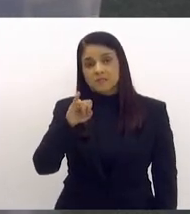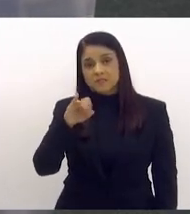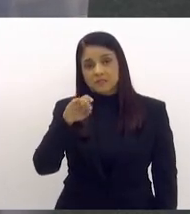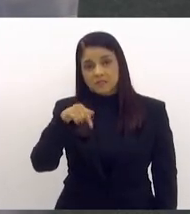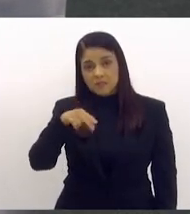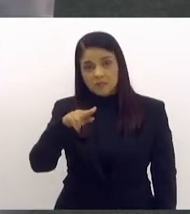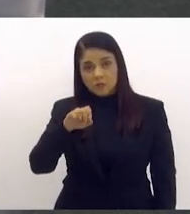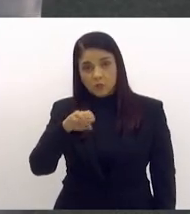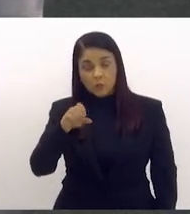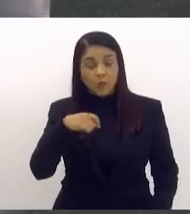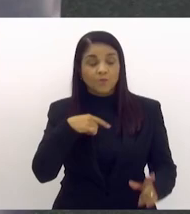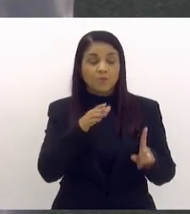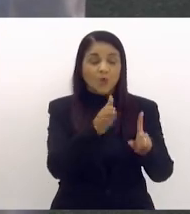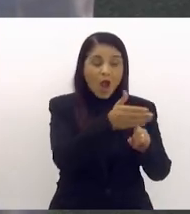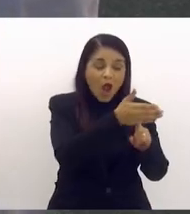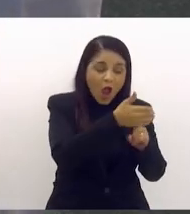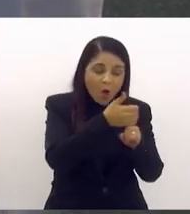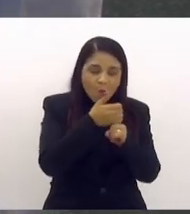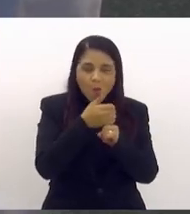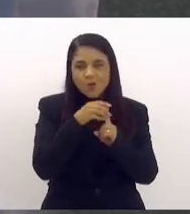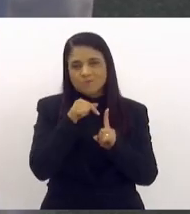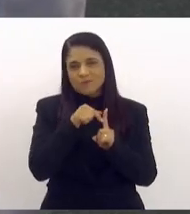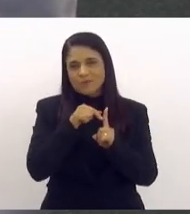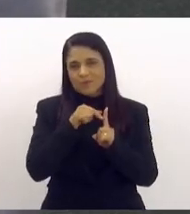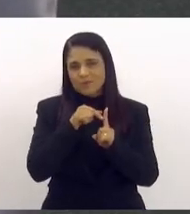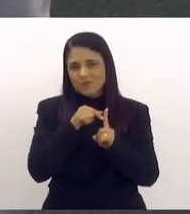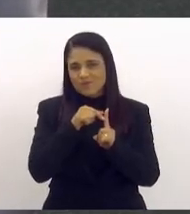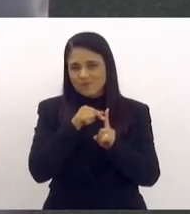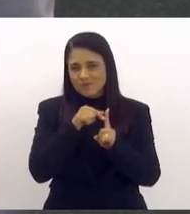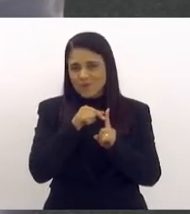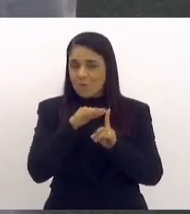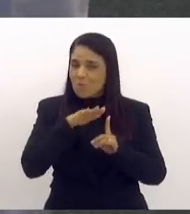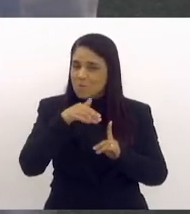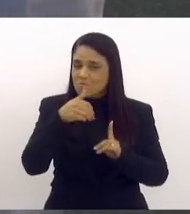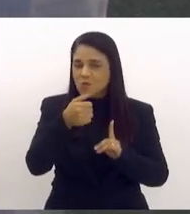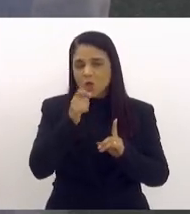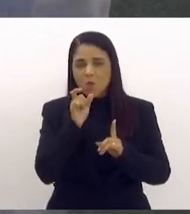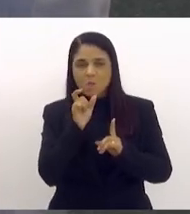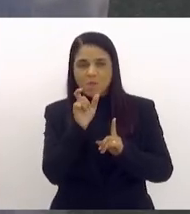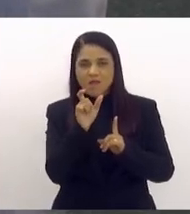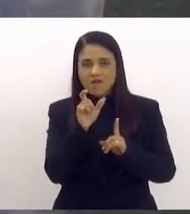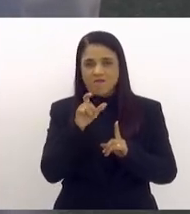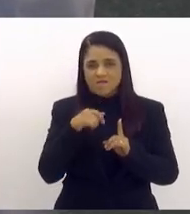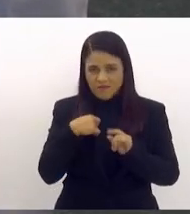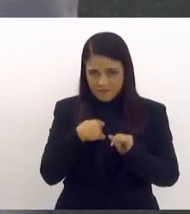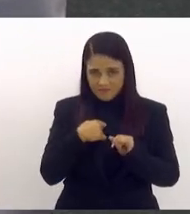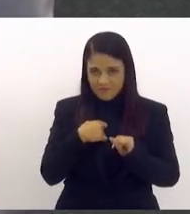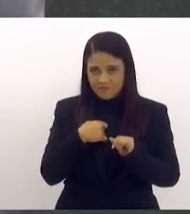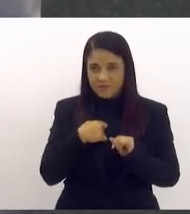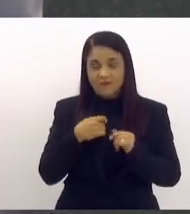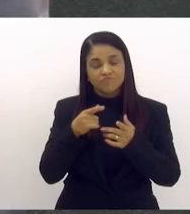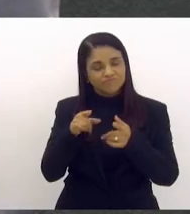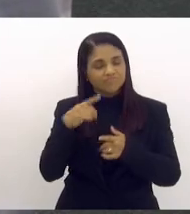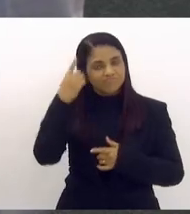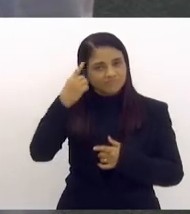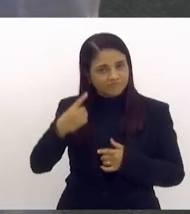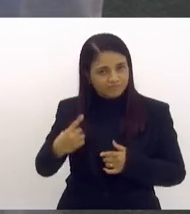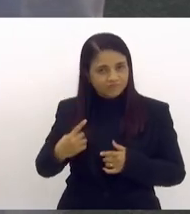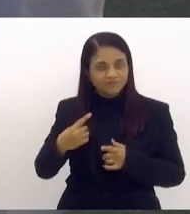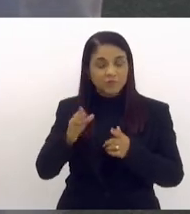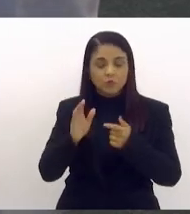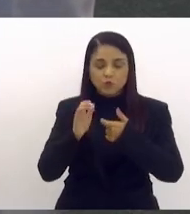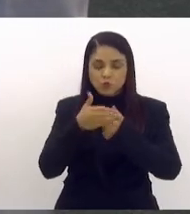usual. Então, eu penso que a colaboração da deputada Dani Monteiro está em consonância, inclusive com os termos que são